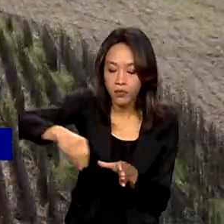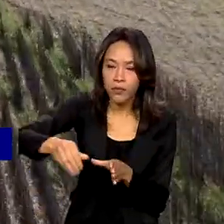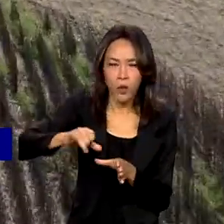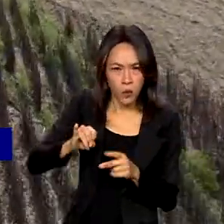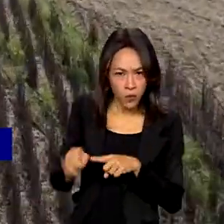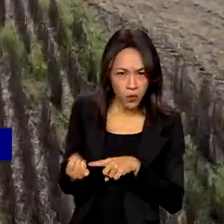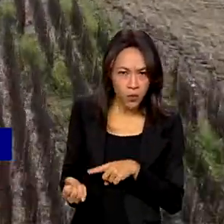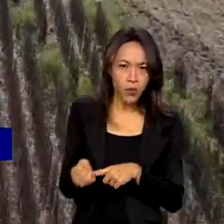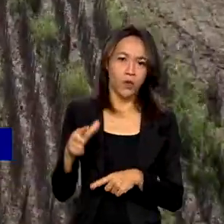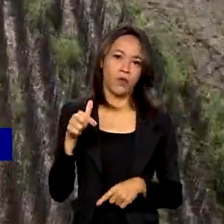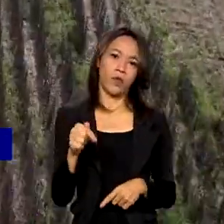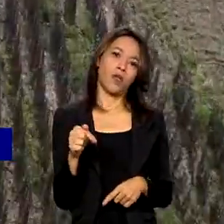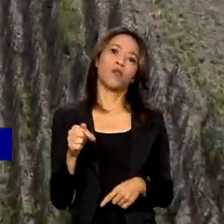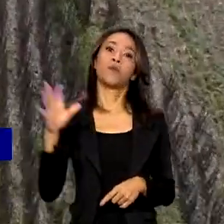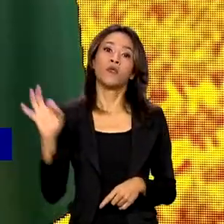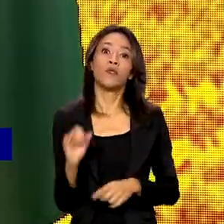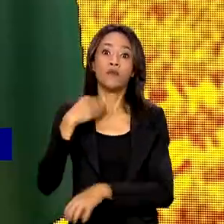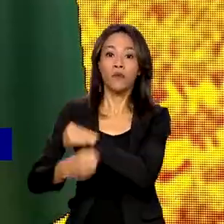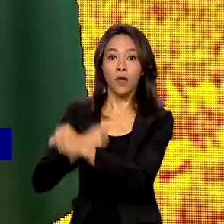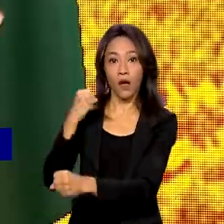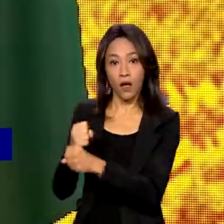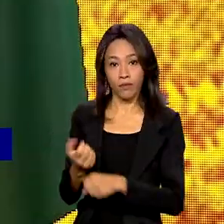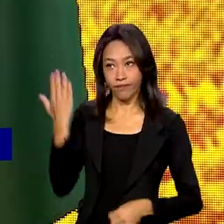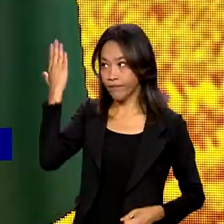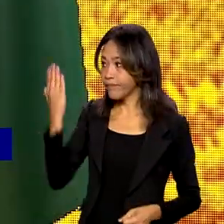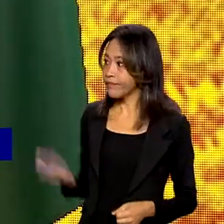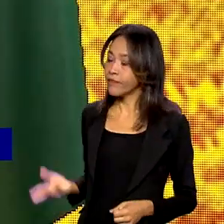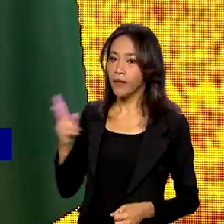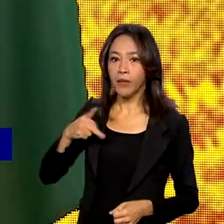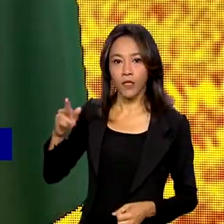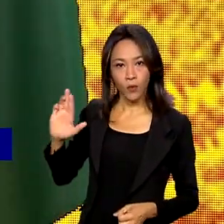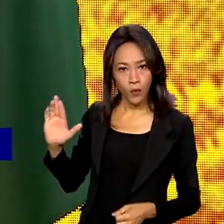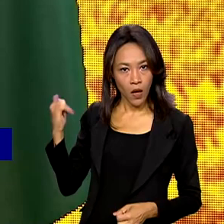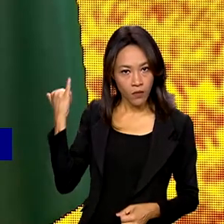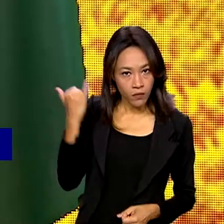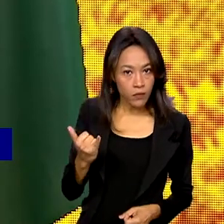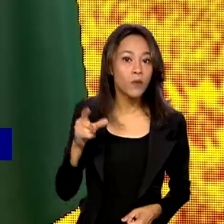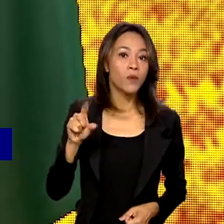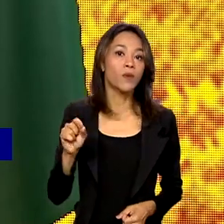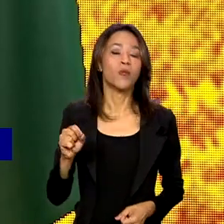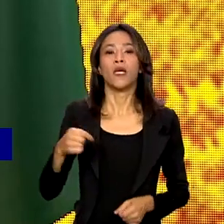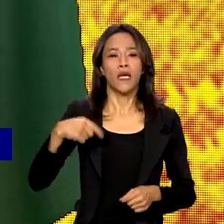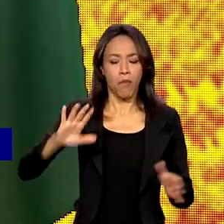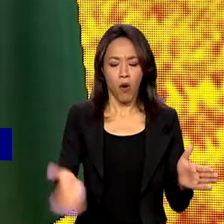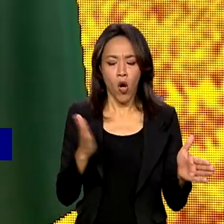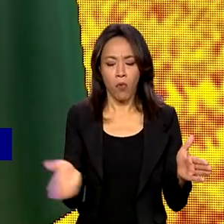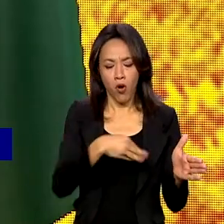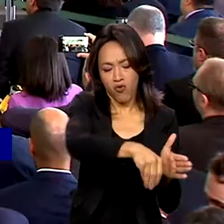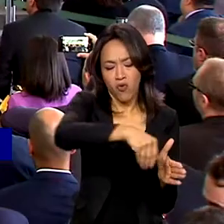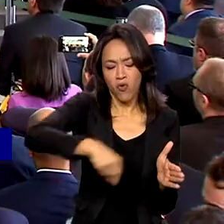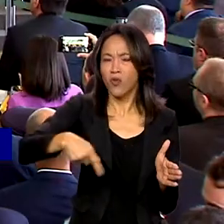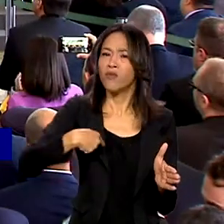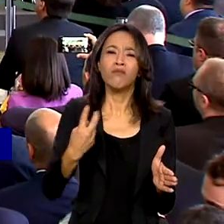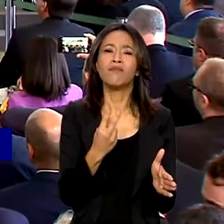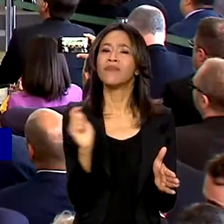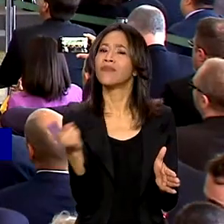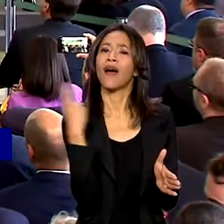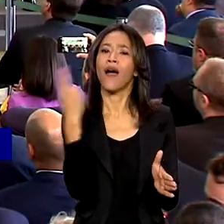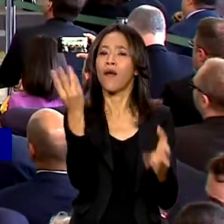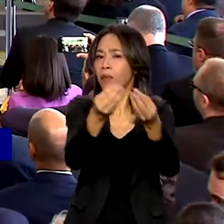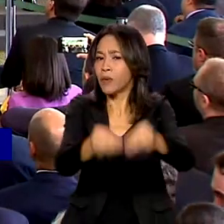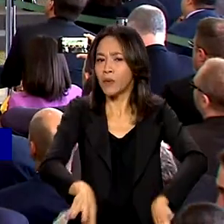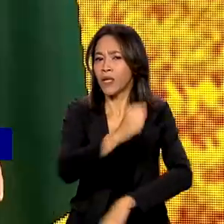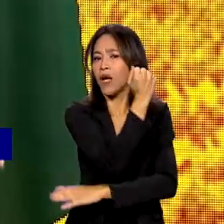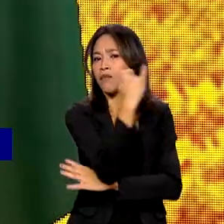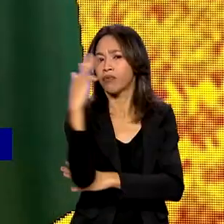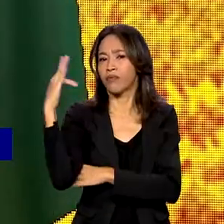juros a 7% ao ano. Para o presidente Lula, a produção agropecuária não pode ser predadora dos recursos naturais